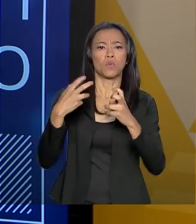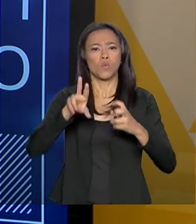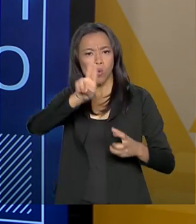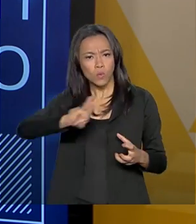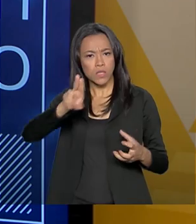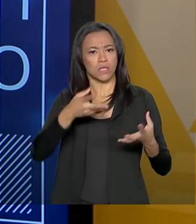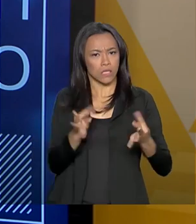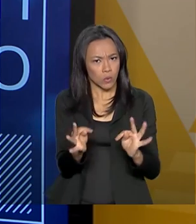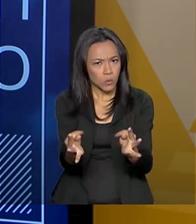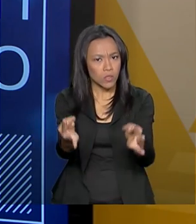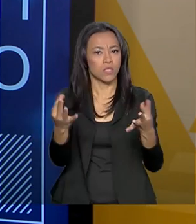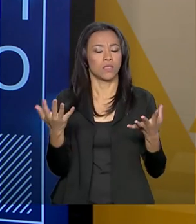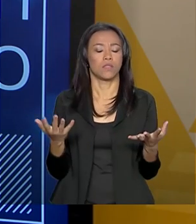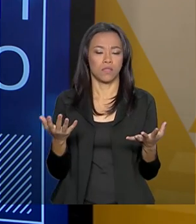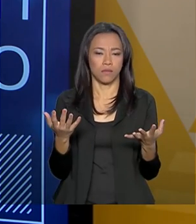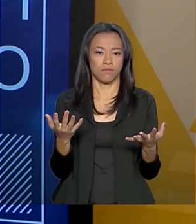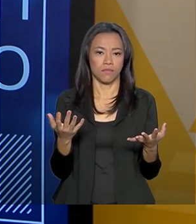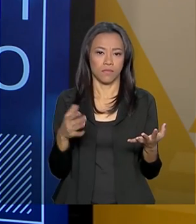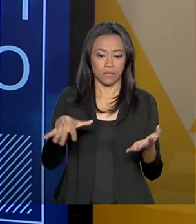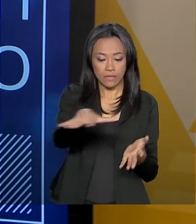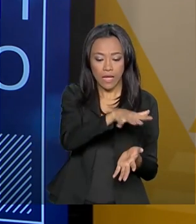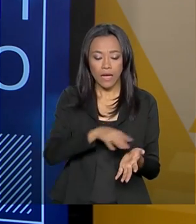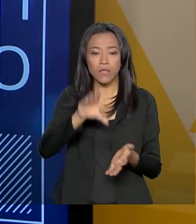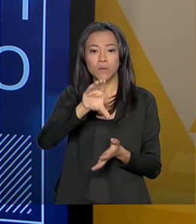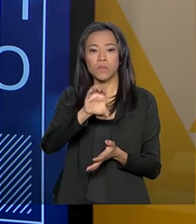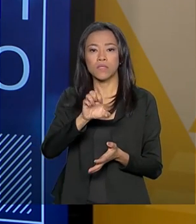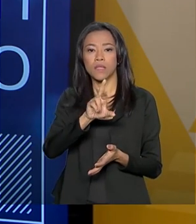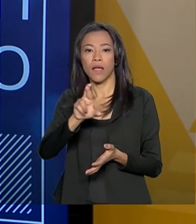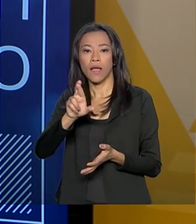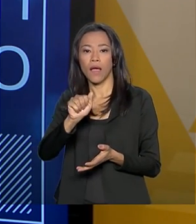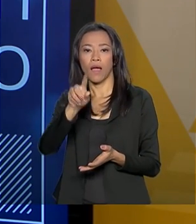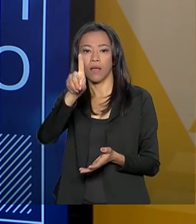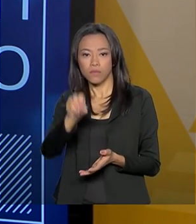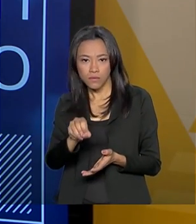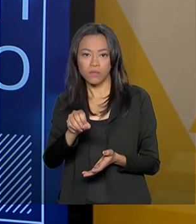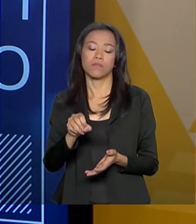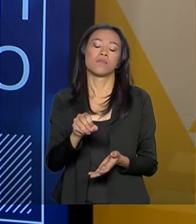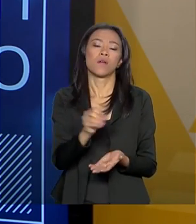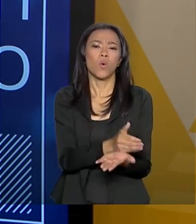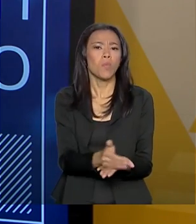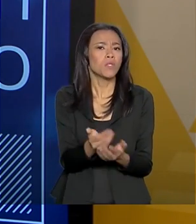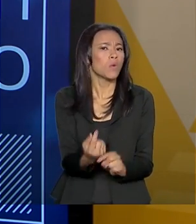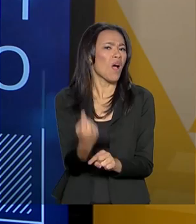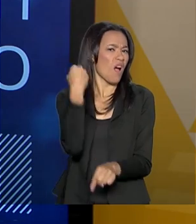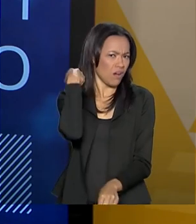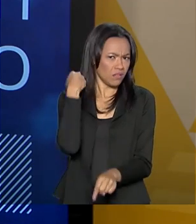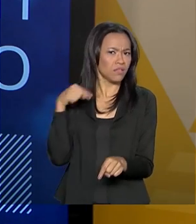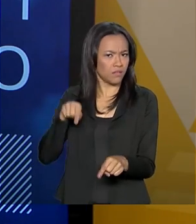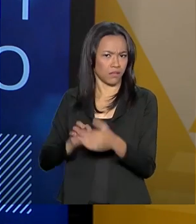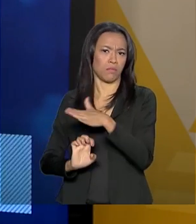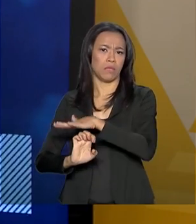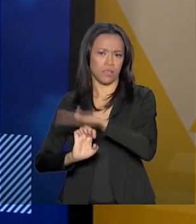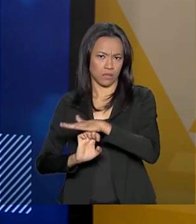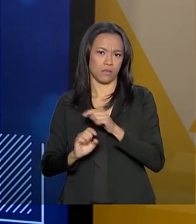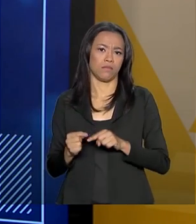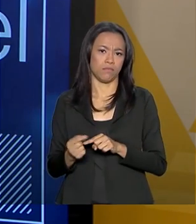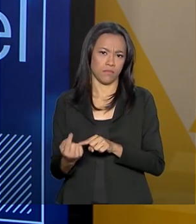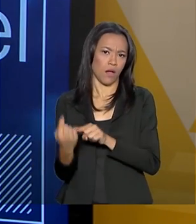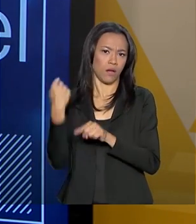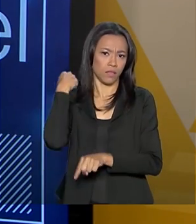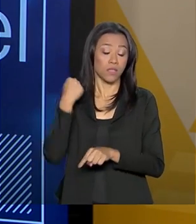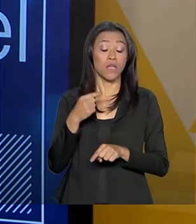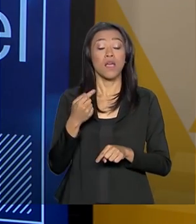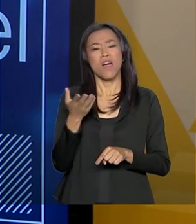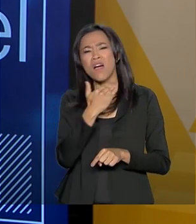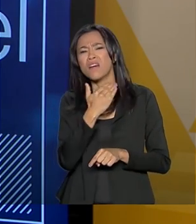essa conquista se iniciou mesmo antes da Embrapa. No antigo Departamento